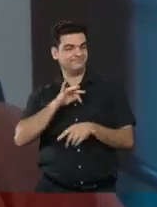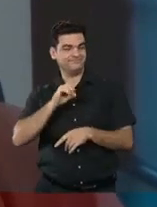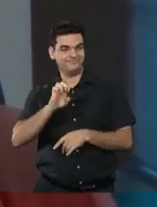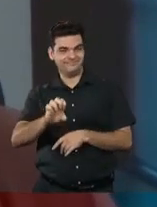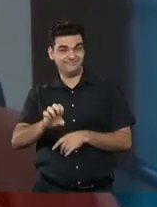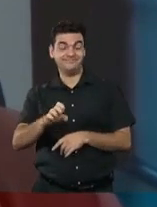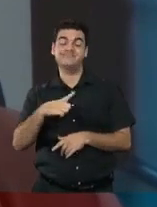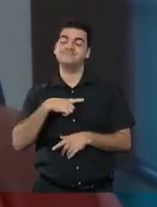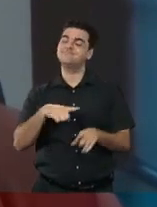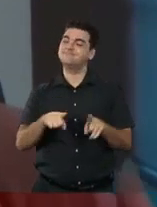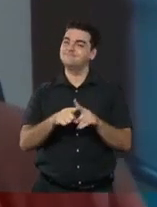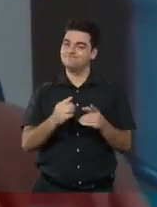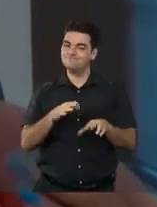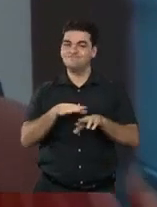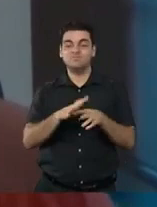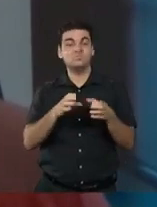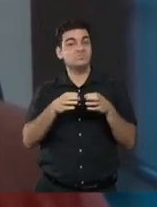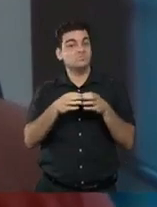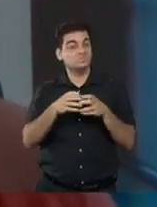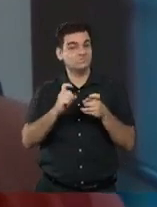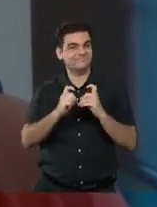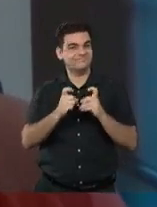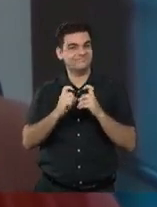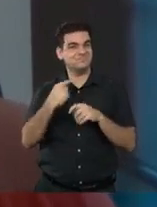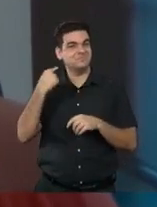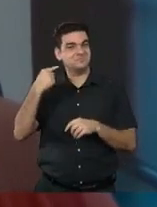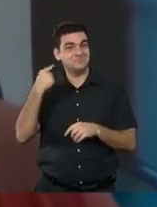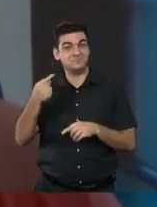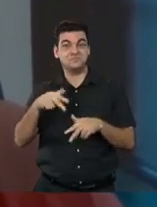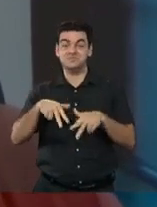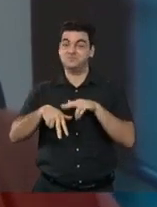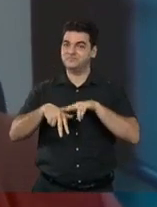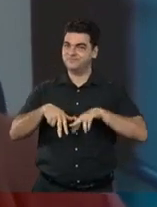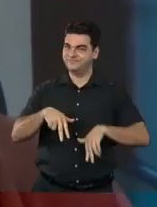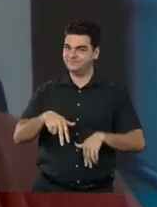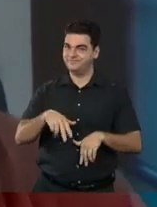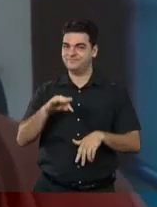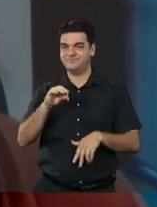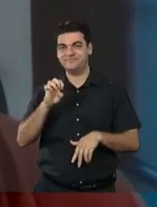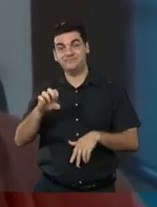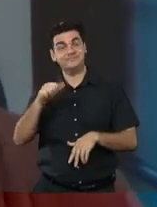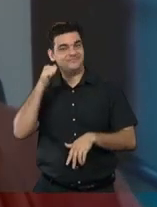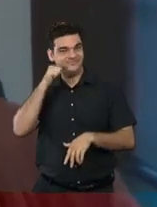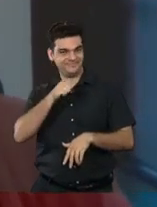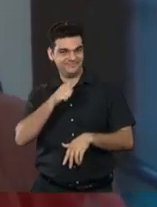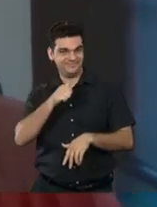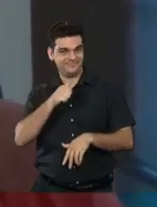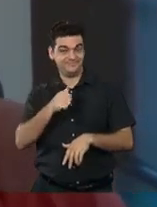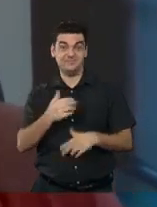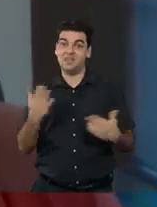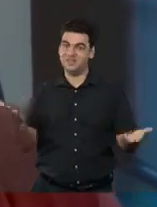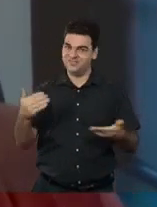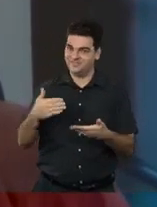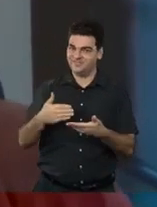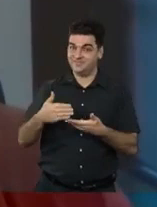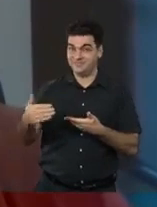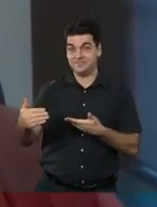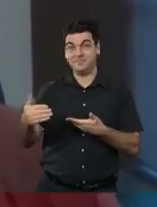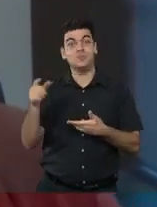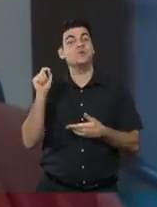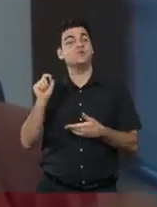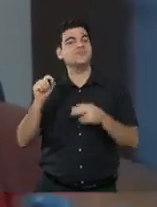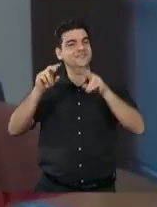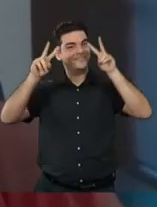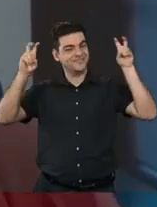e integrante da Comissão Gestora de Política de Gênero TSE Mulheres. Daremos início a